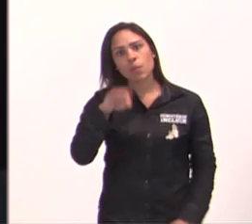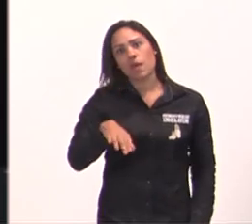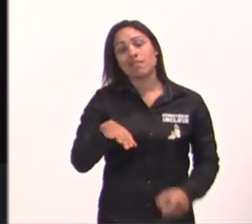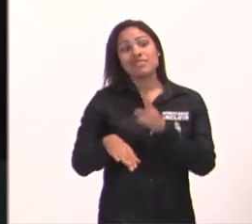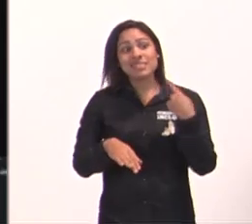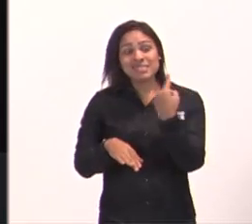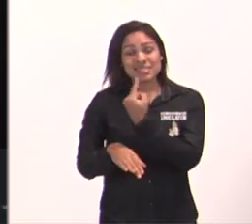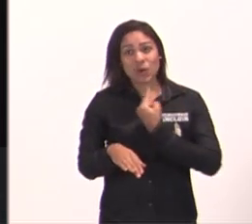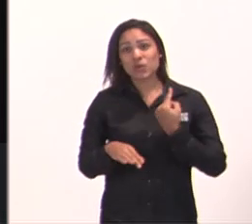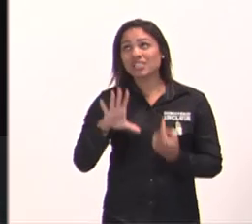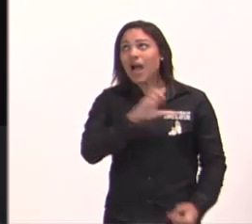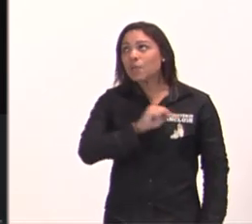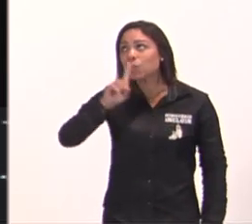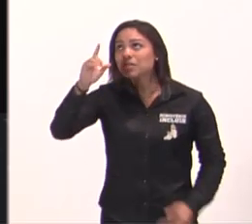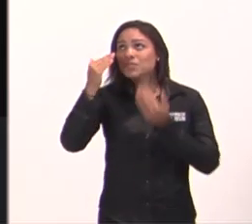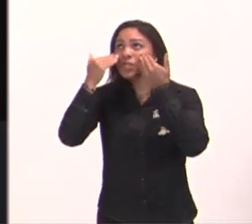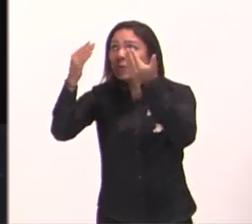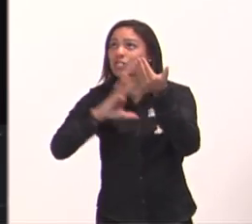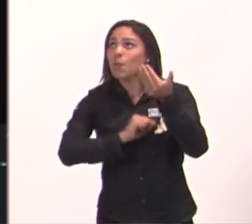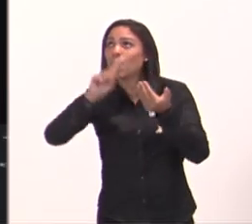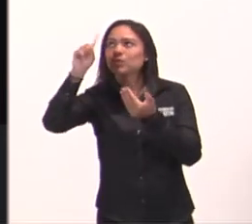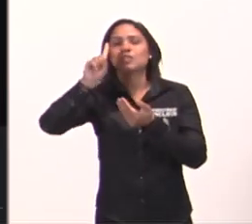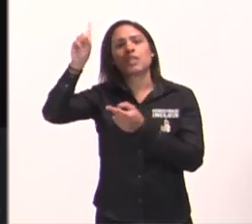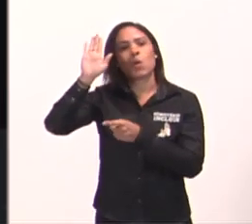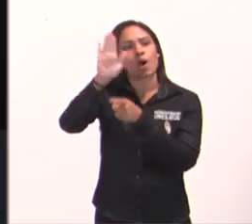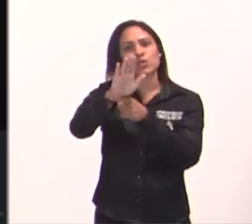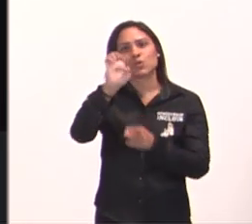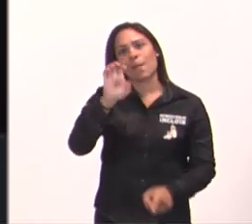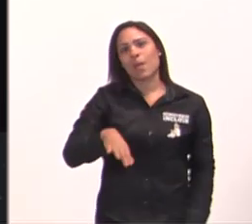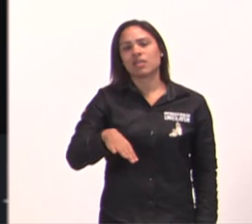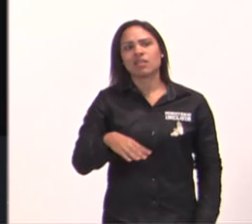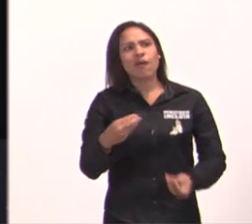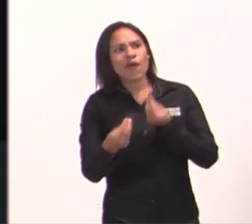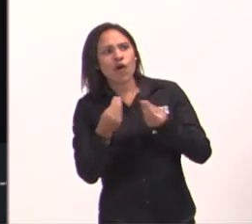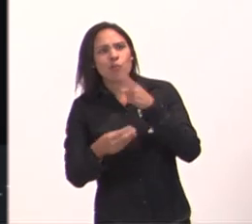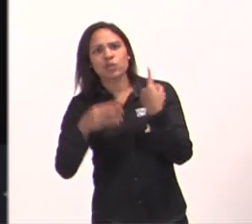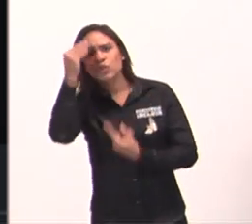propósito, que história é essa de duvidar, que história é essa de desistir,